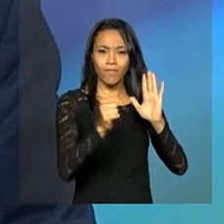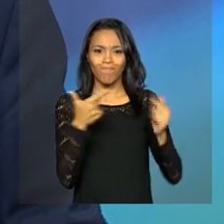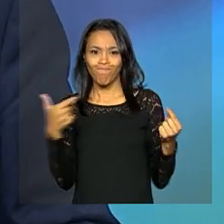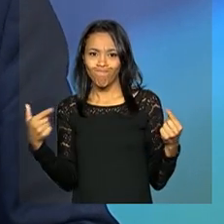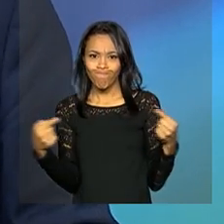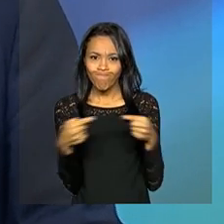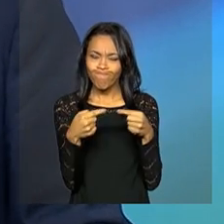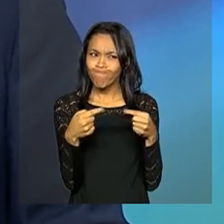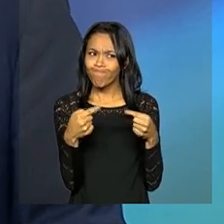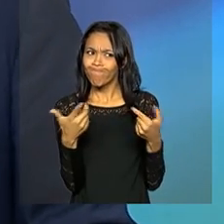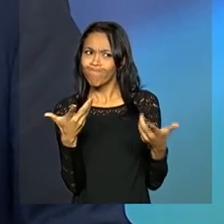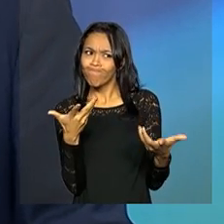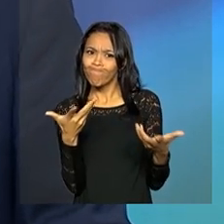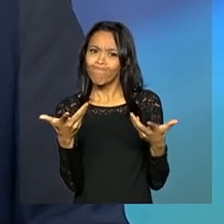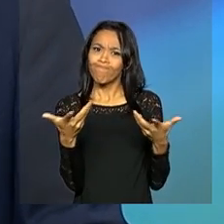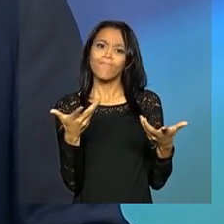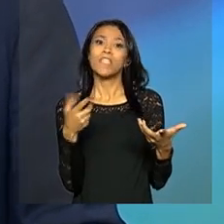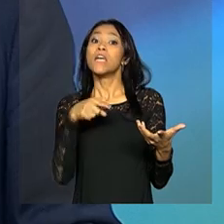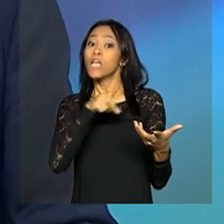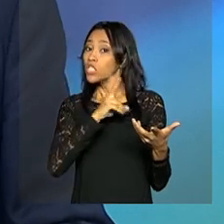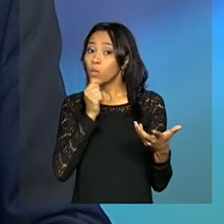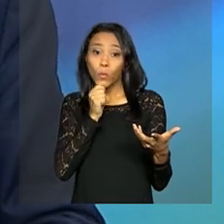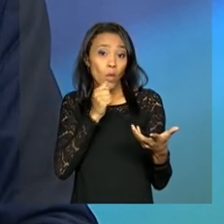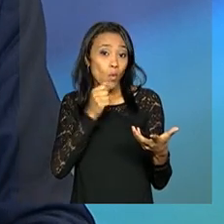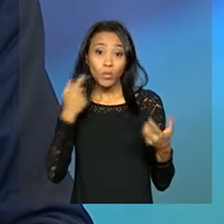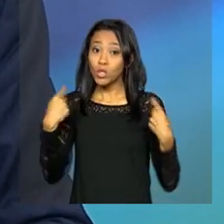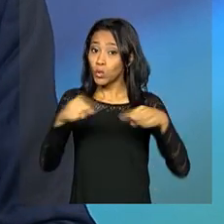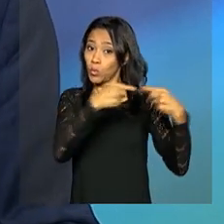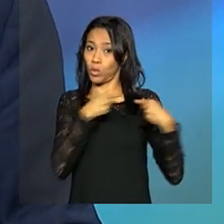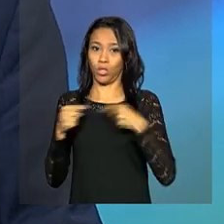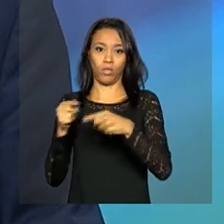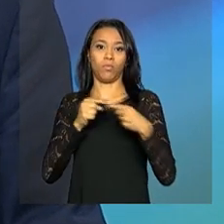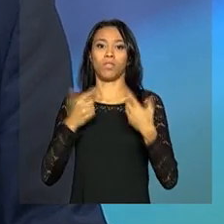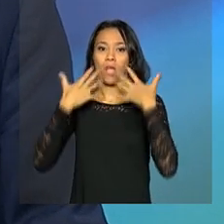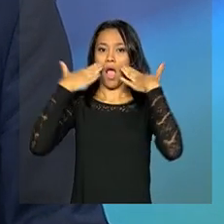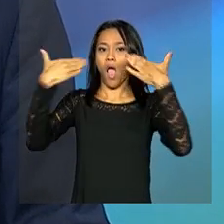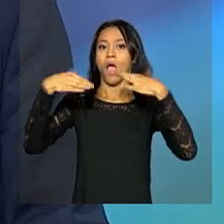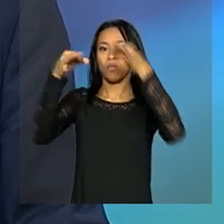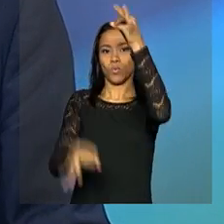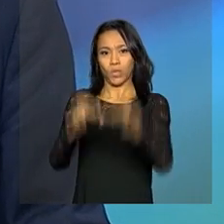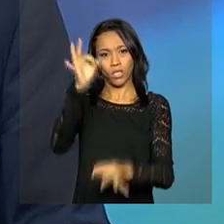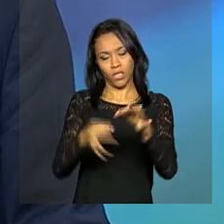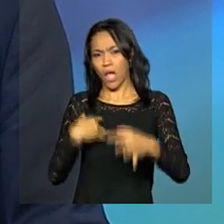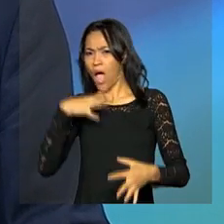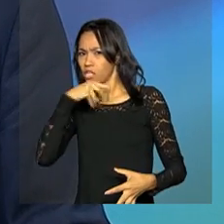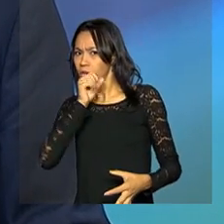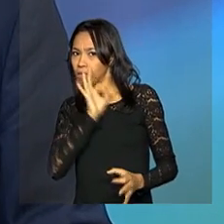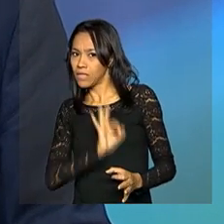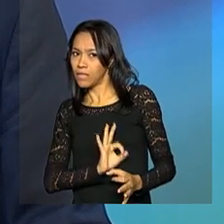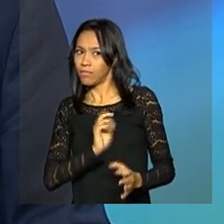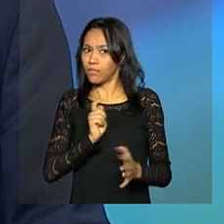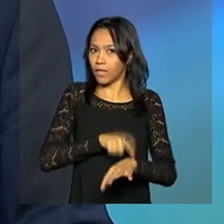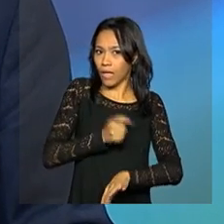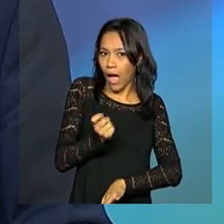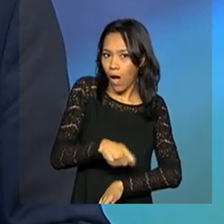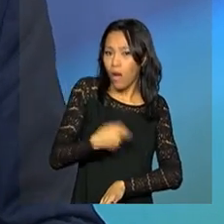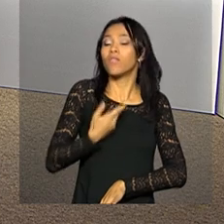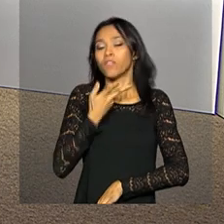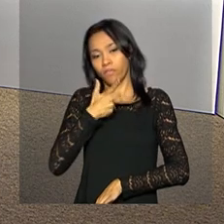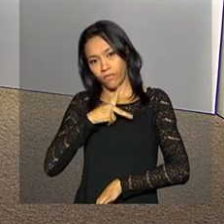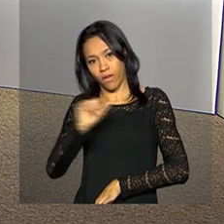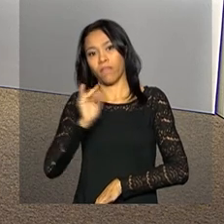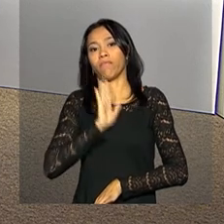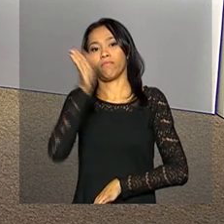impeachment. Nós não discutimos isso do judiciário ainda e podemos fazê-lo na hora em que acharmos que devemos fazer essa discussão.